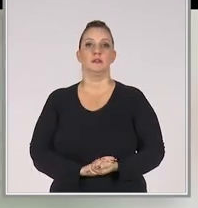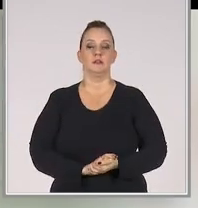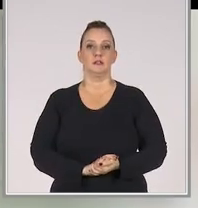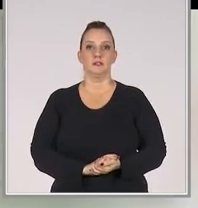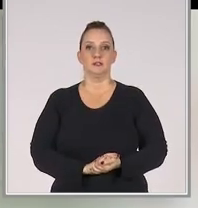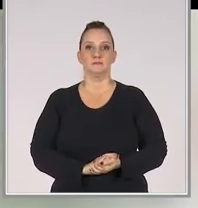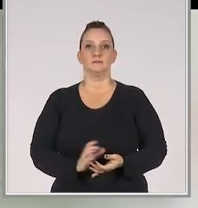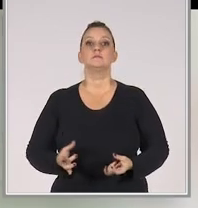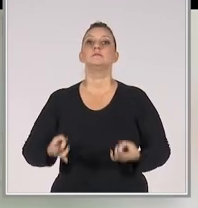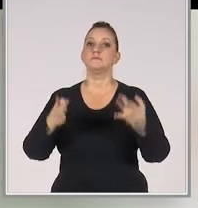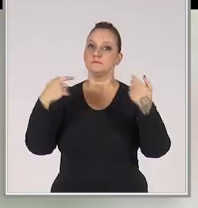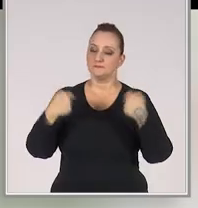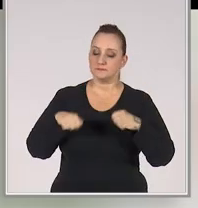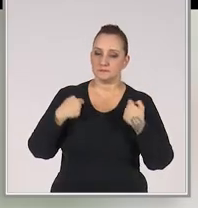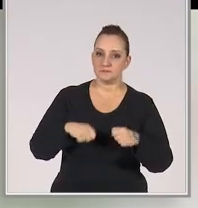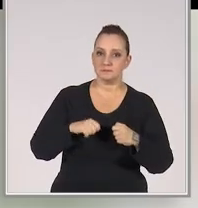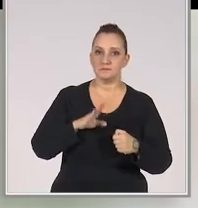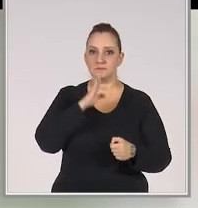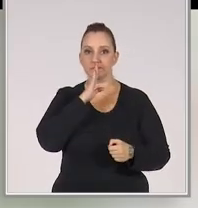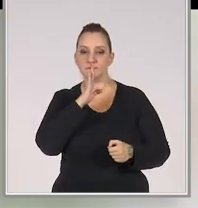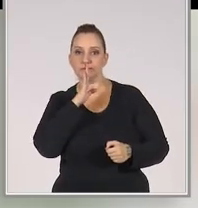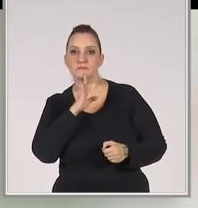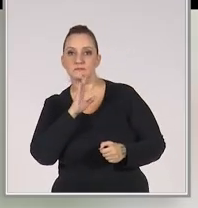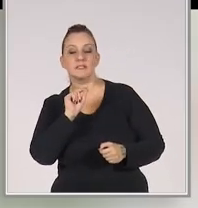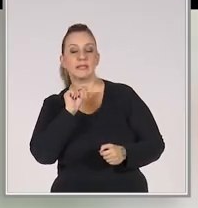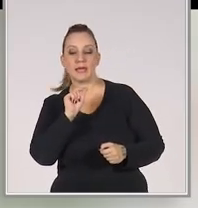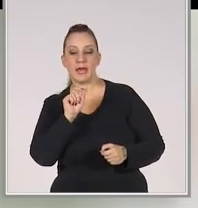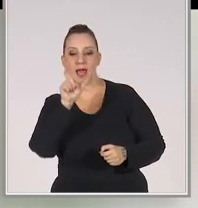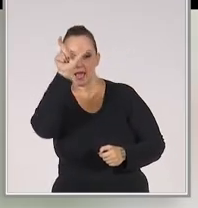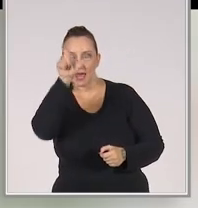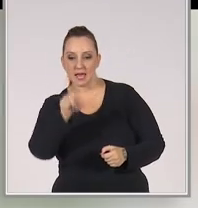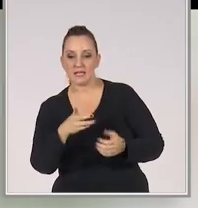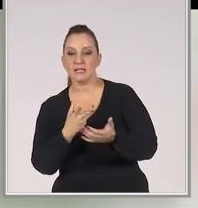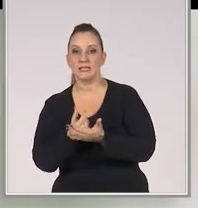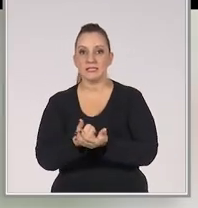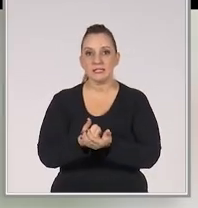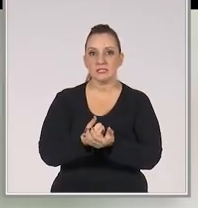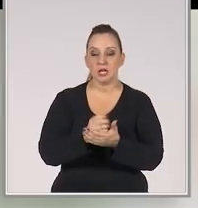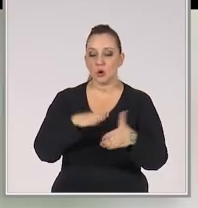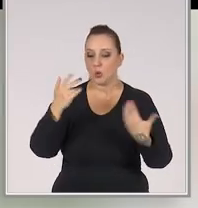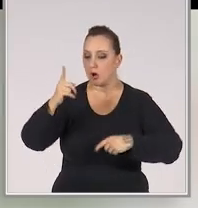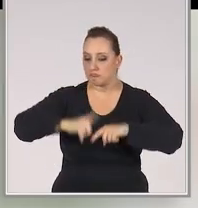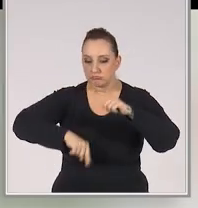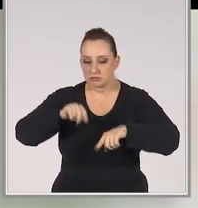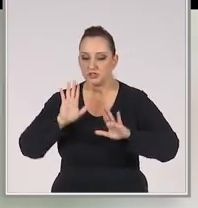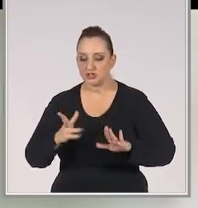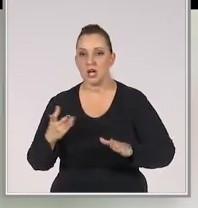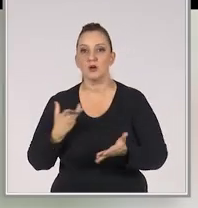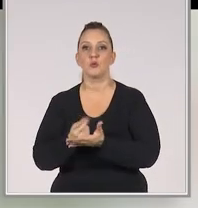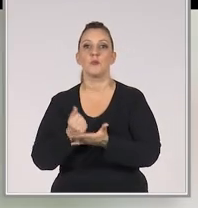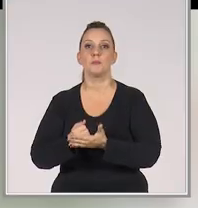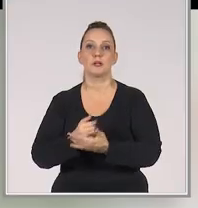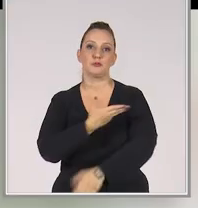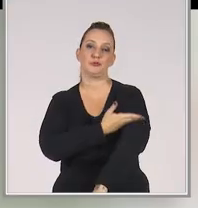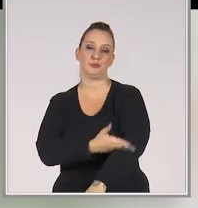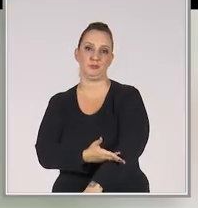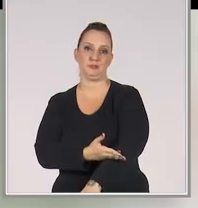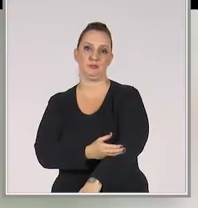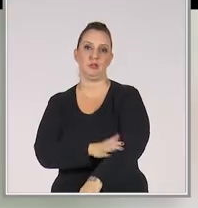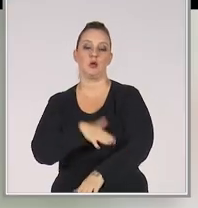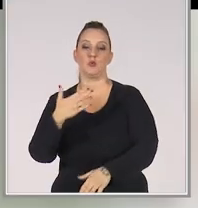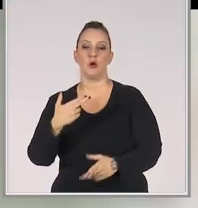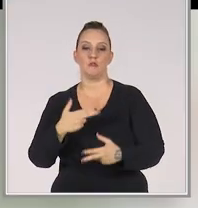vendedor ele tem que conhecer quem são os clientes. Quais os produtos que ele já consome. Que produtos